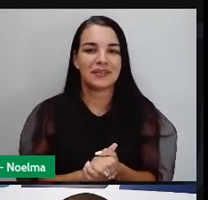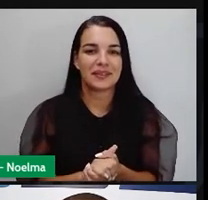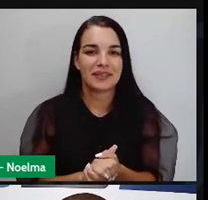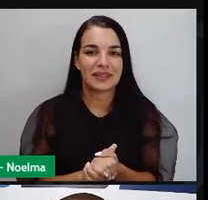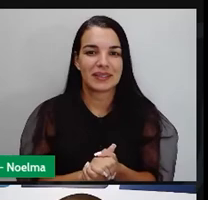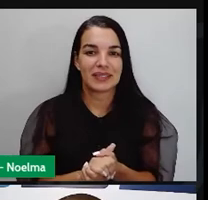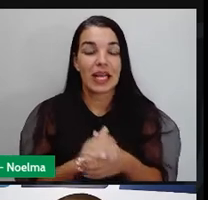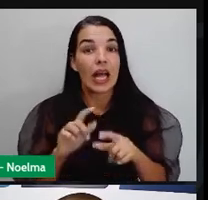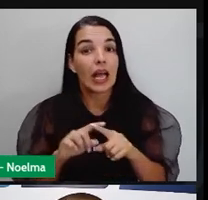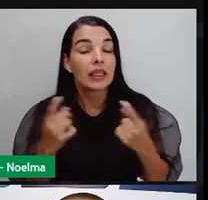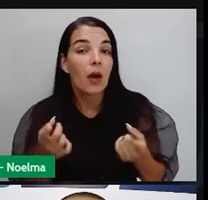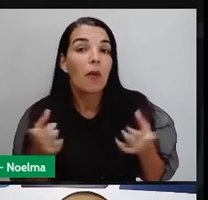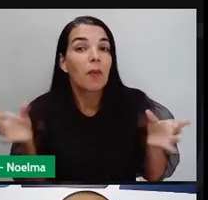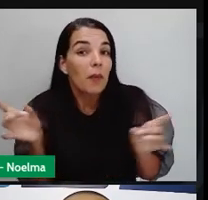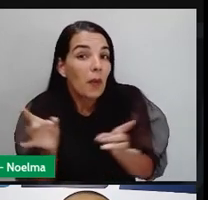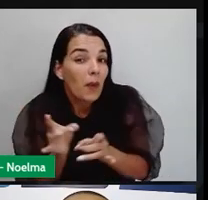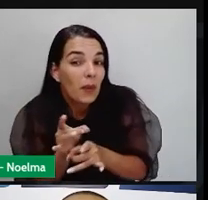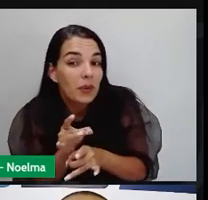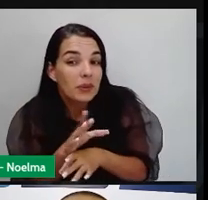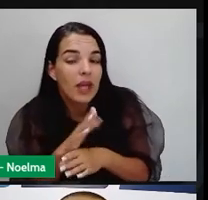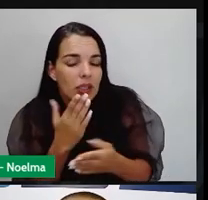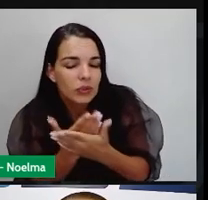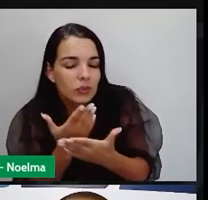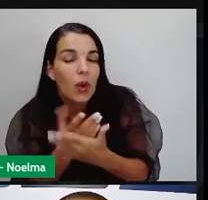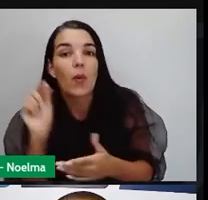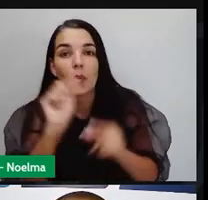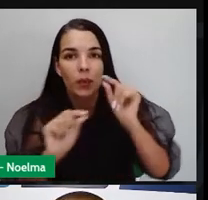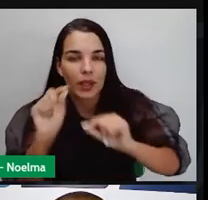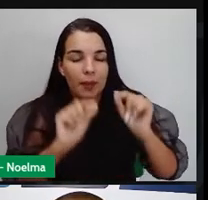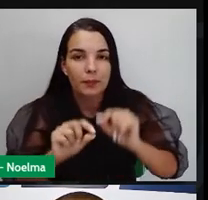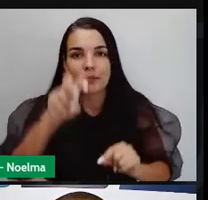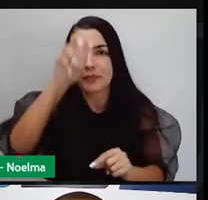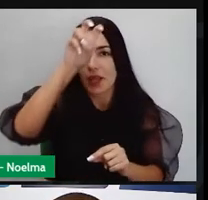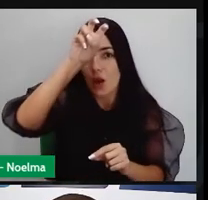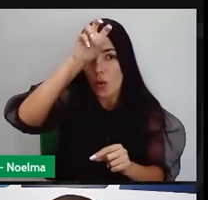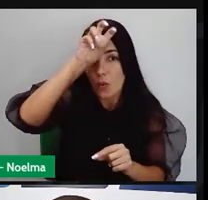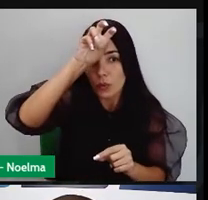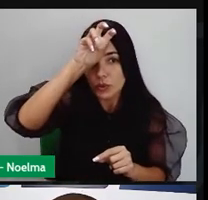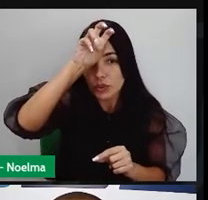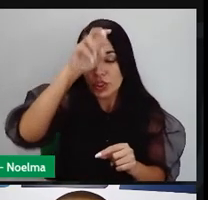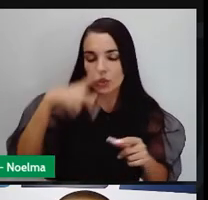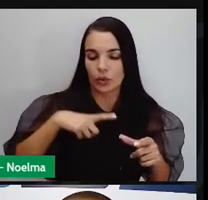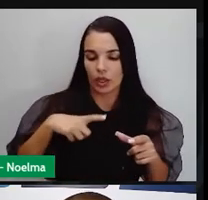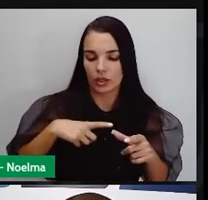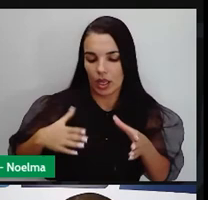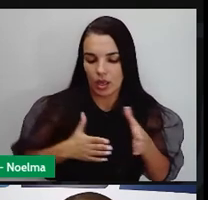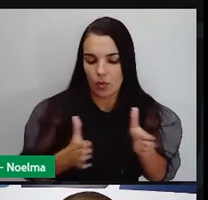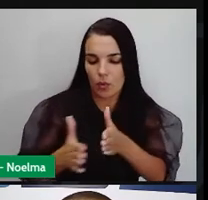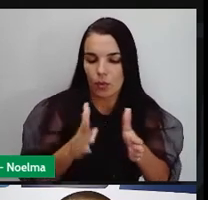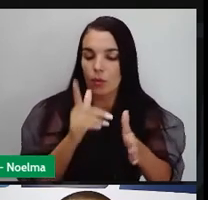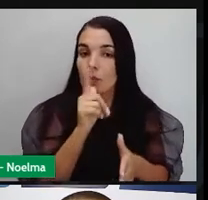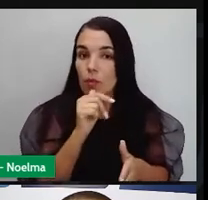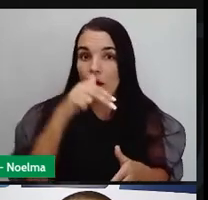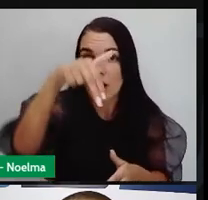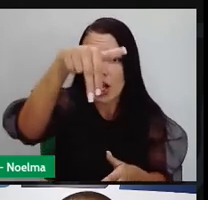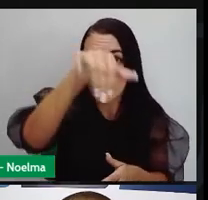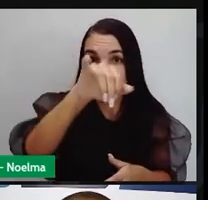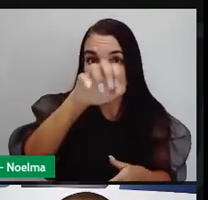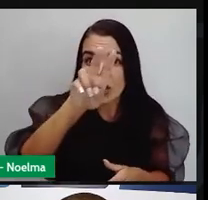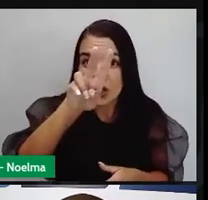Então, foi isso que a gente estudou, né? A gente estudou hoje que o Rio Nilo foi fundamental para